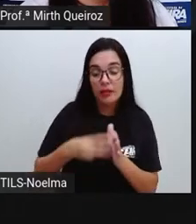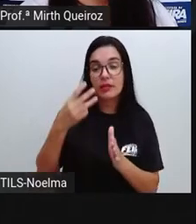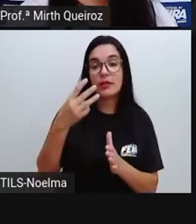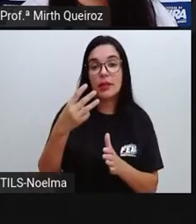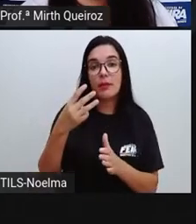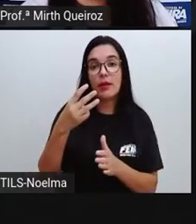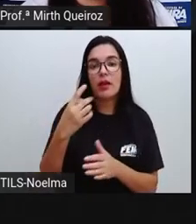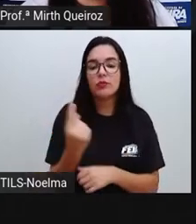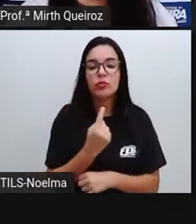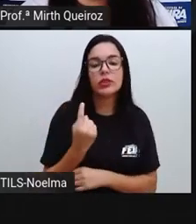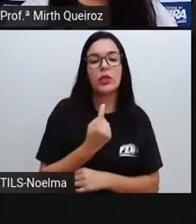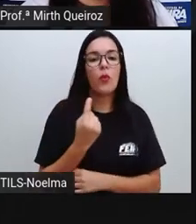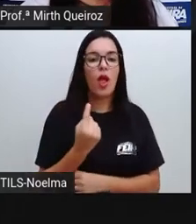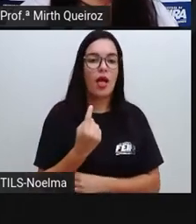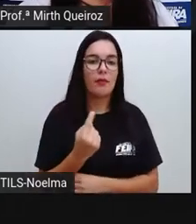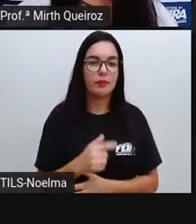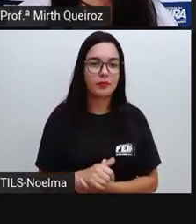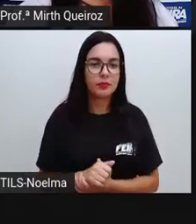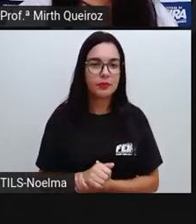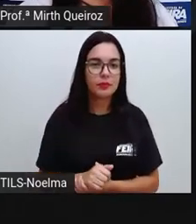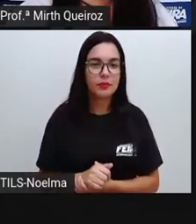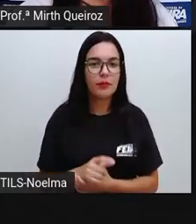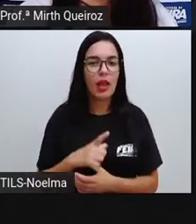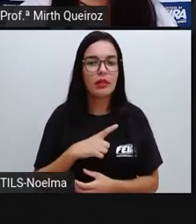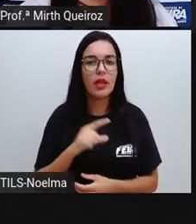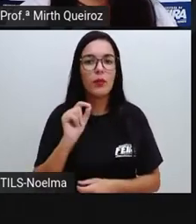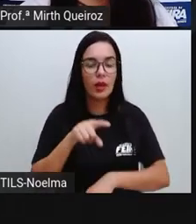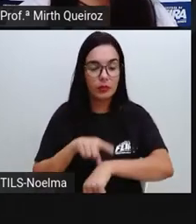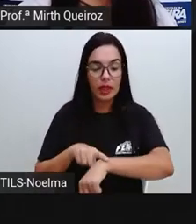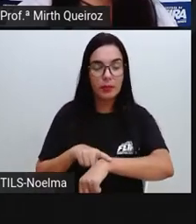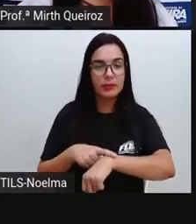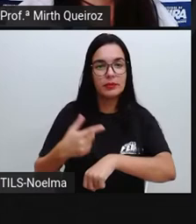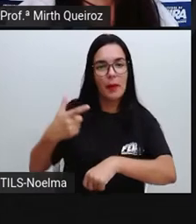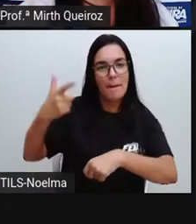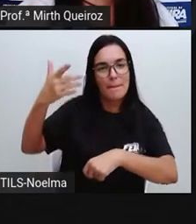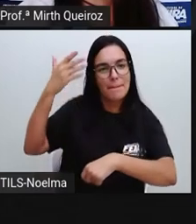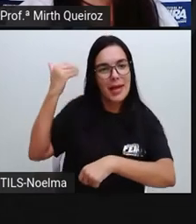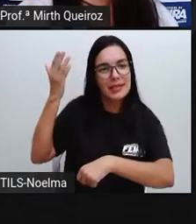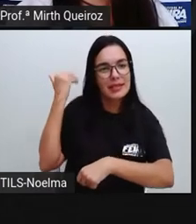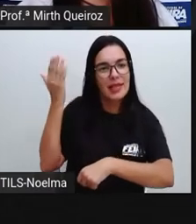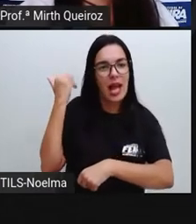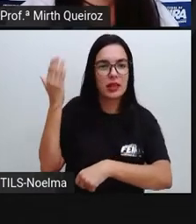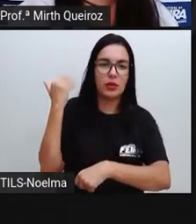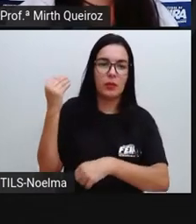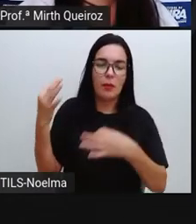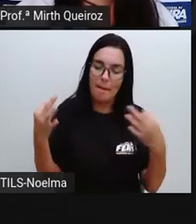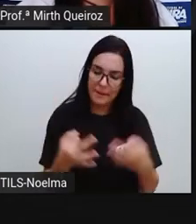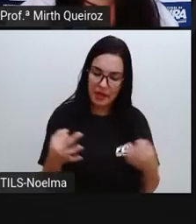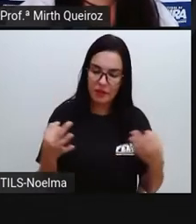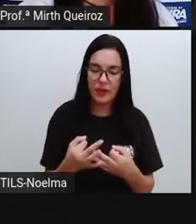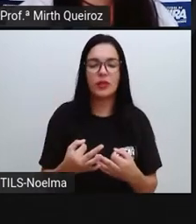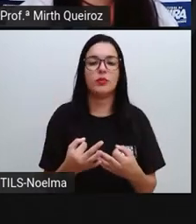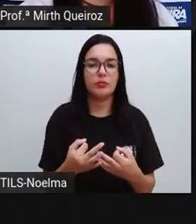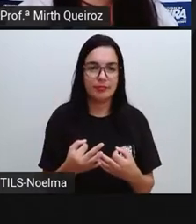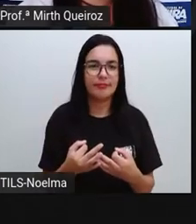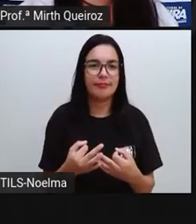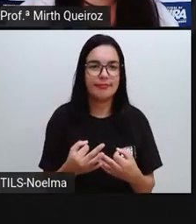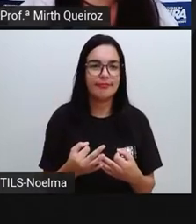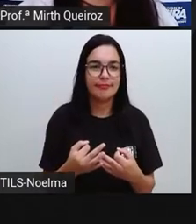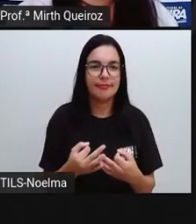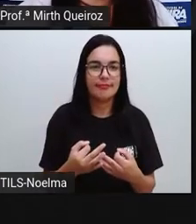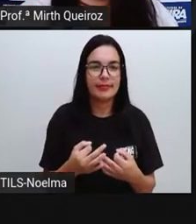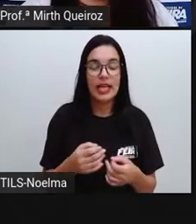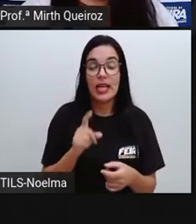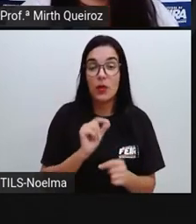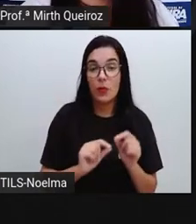singular e está no tempo que é pretérito perfeito do indicativo, que é o